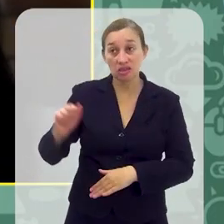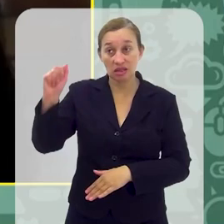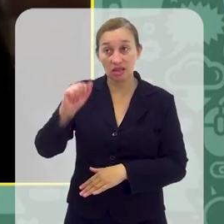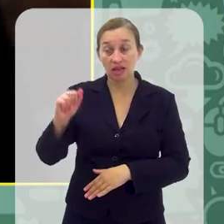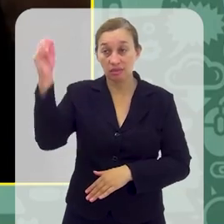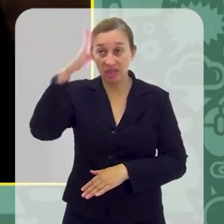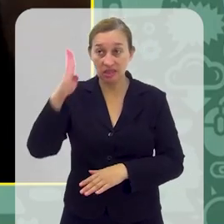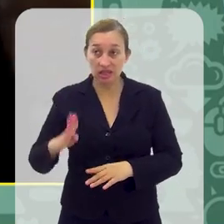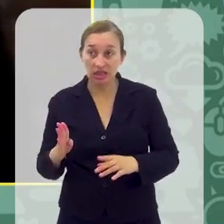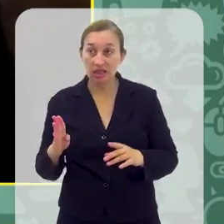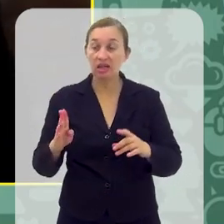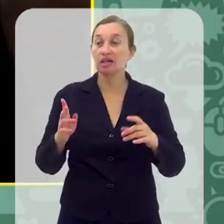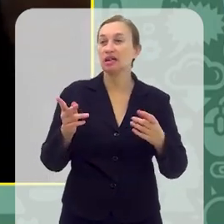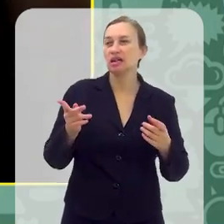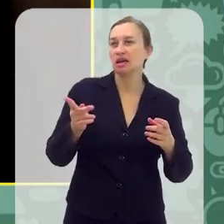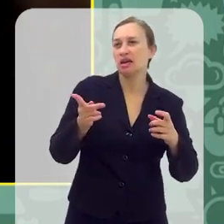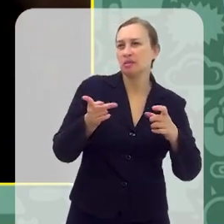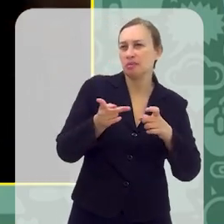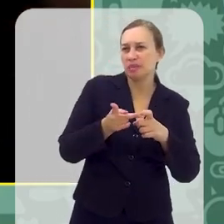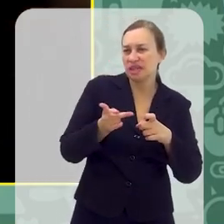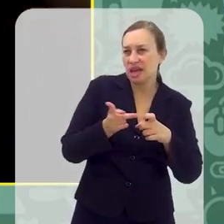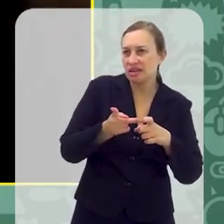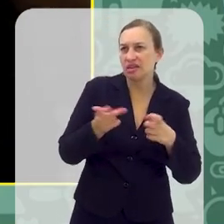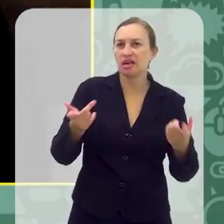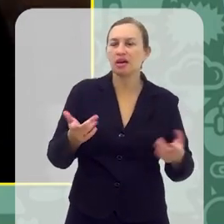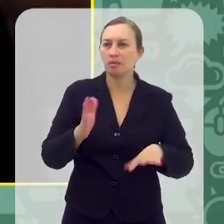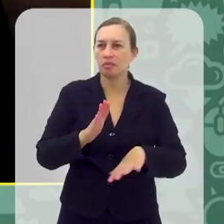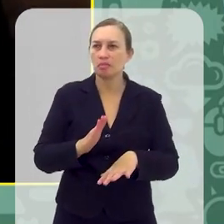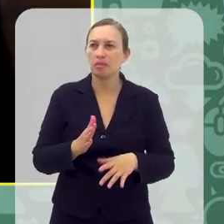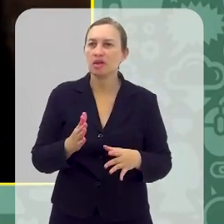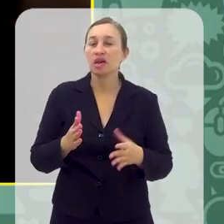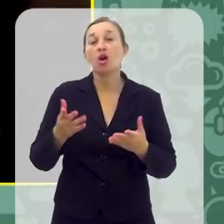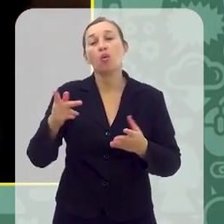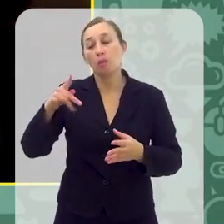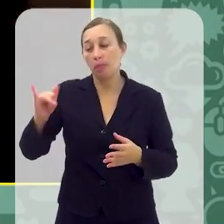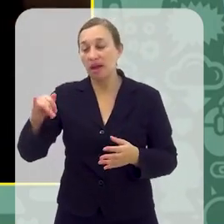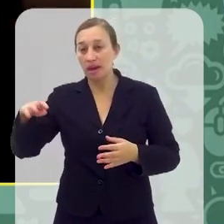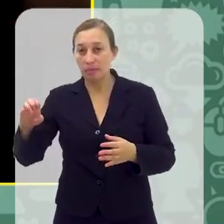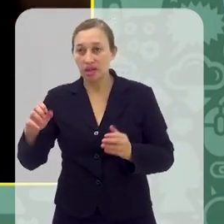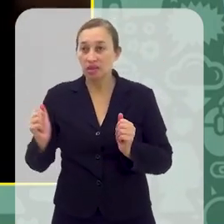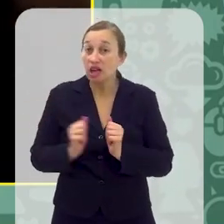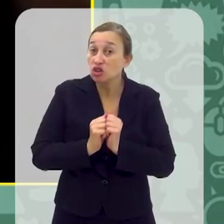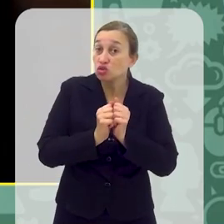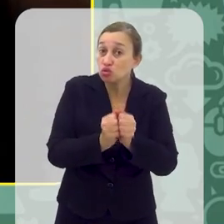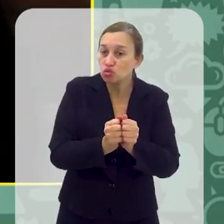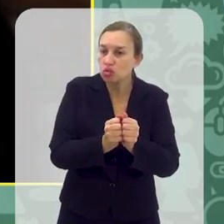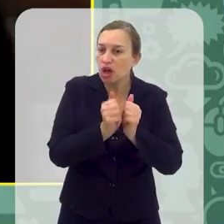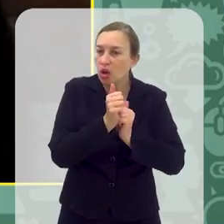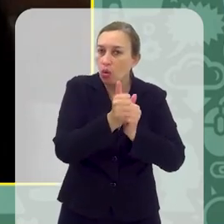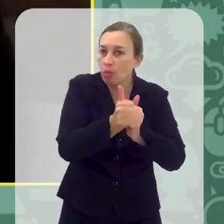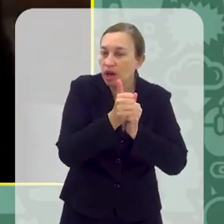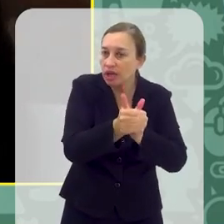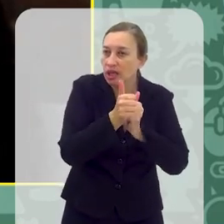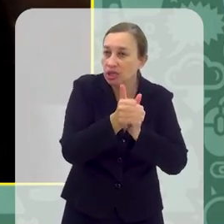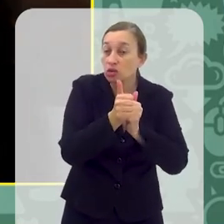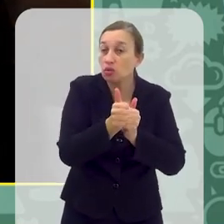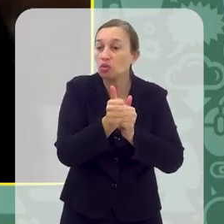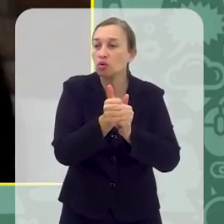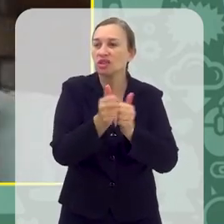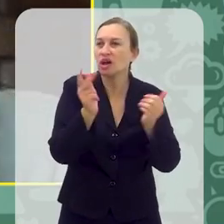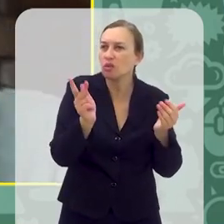Pediatria, mas eu acho que é muito mais o engajamento parental, né, que a gente fala aqui, é isso dos pais estarem perto dos filhos, acompanhando o que está